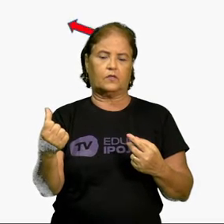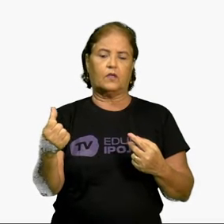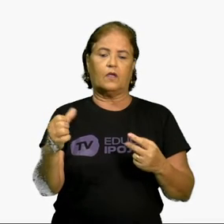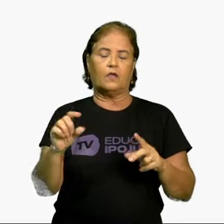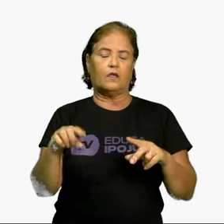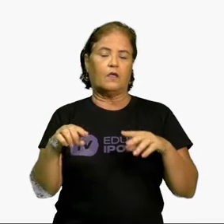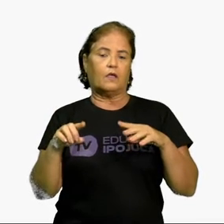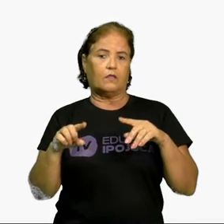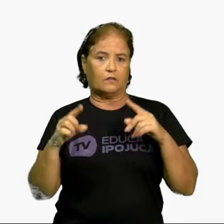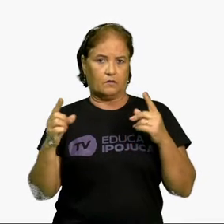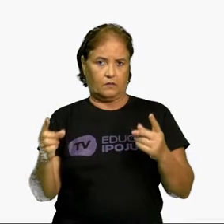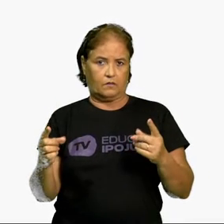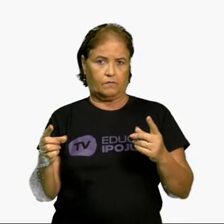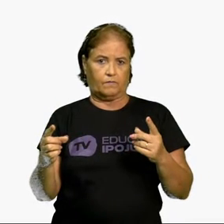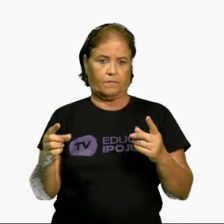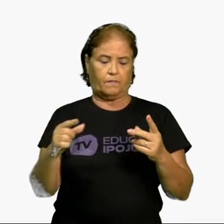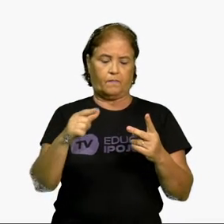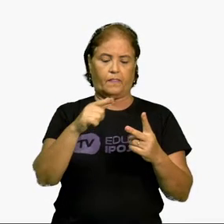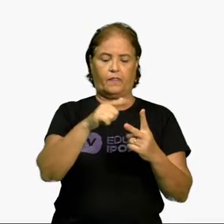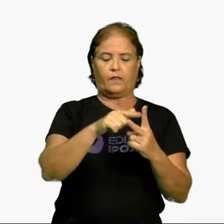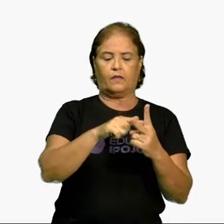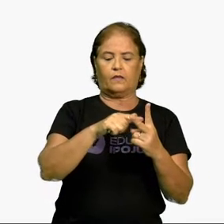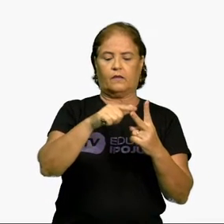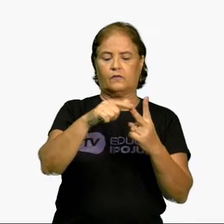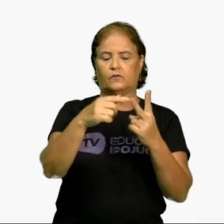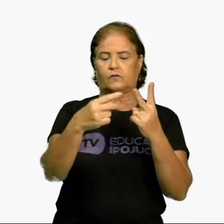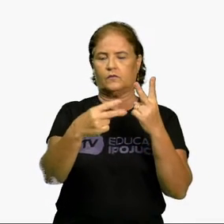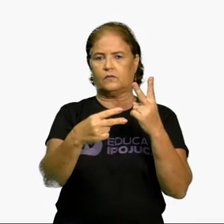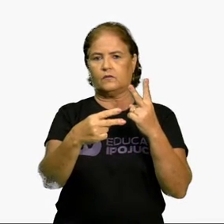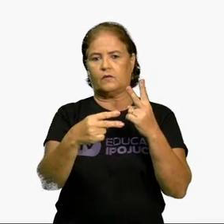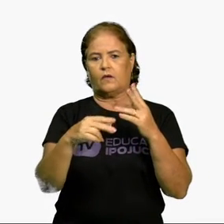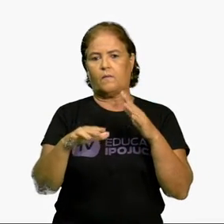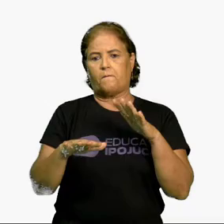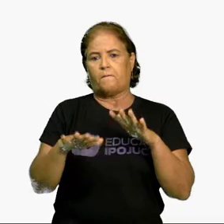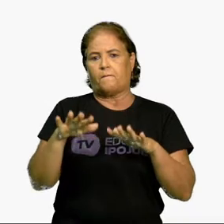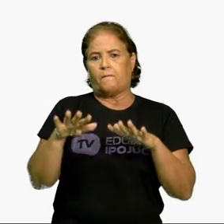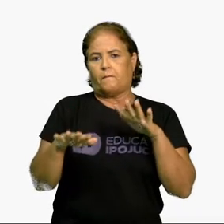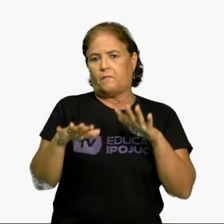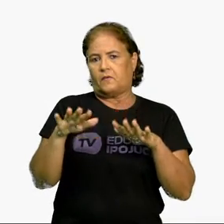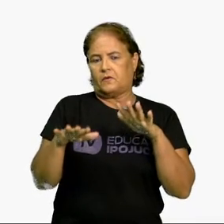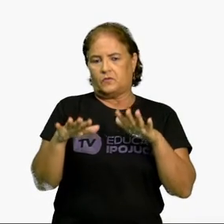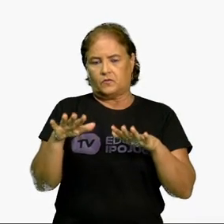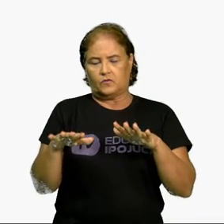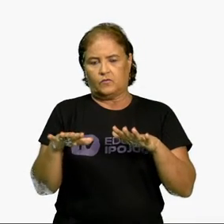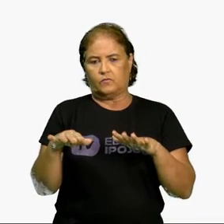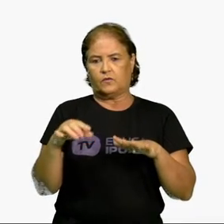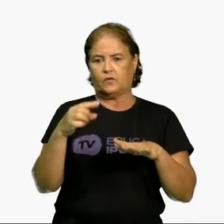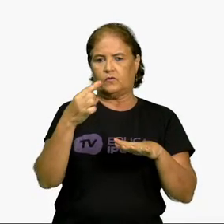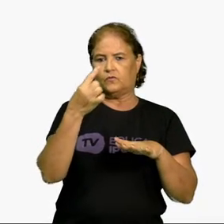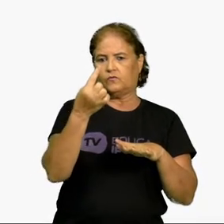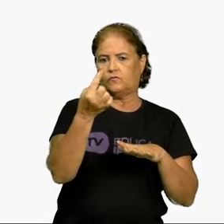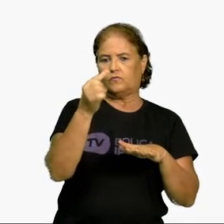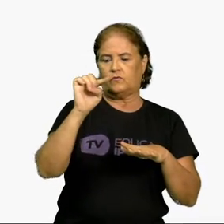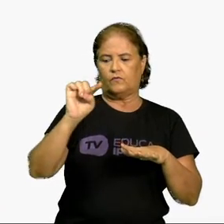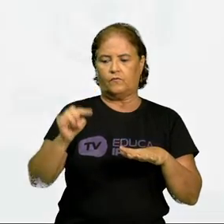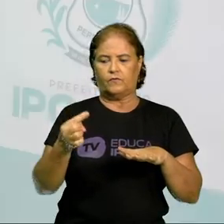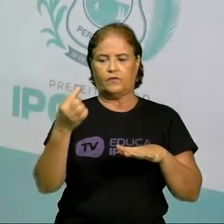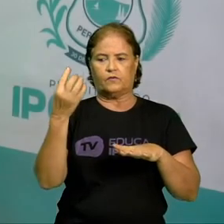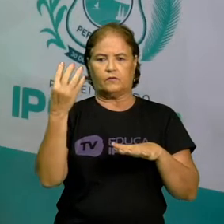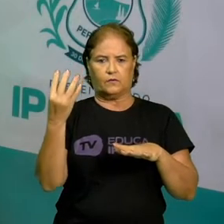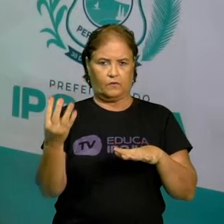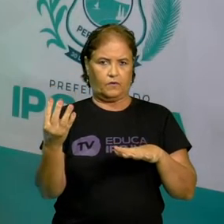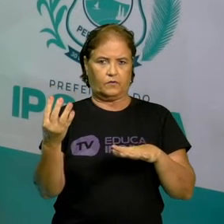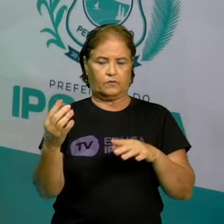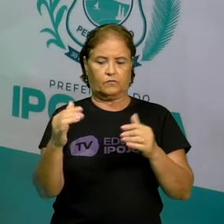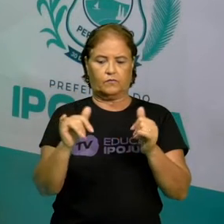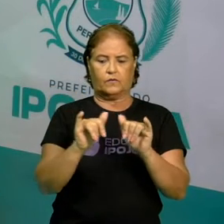2 é aproximadamente mais perto de 1,4. Então, na